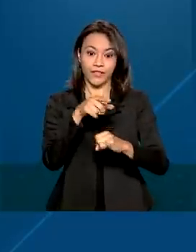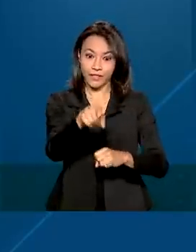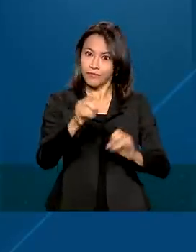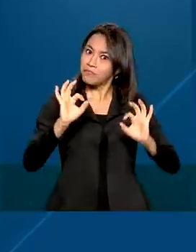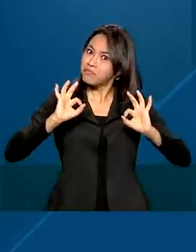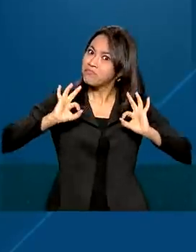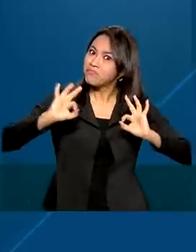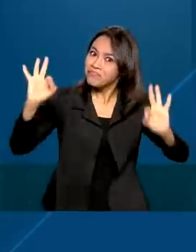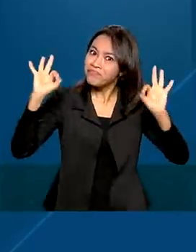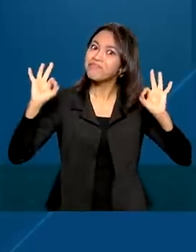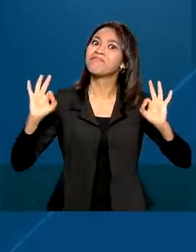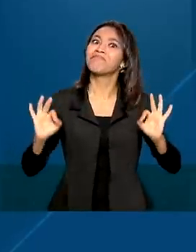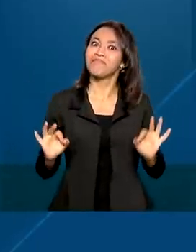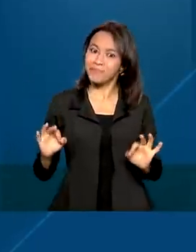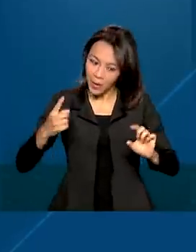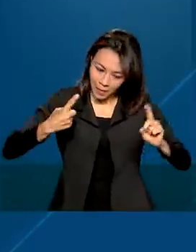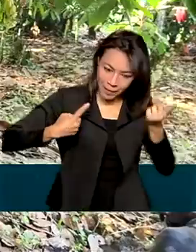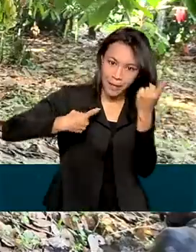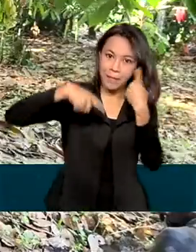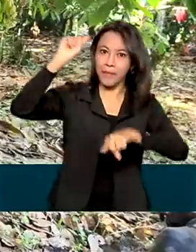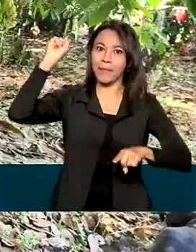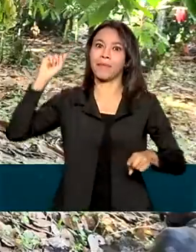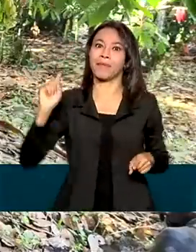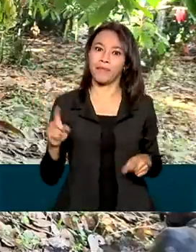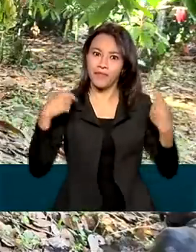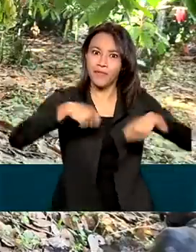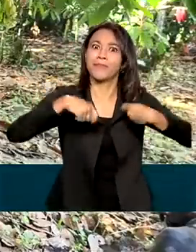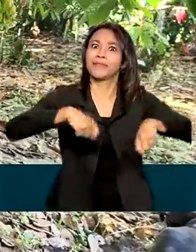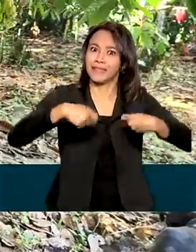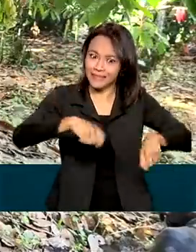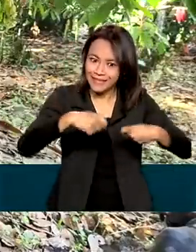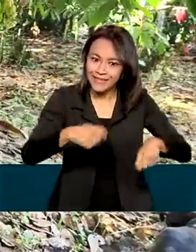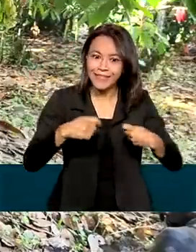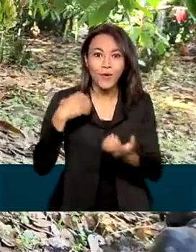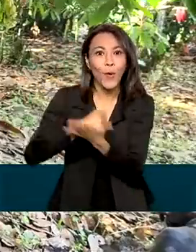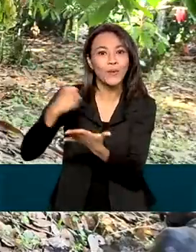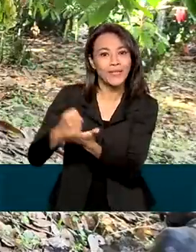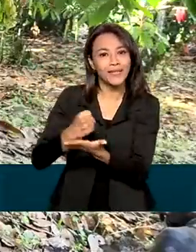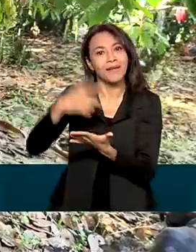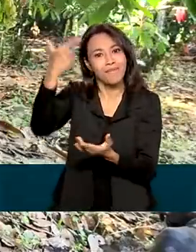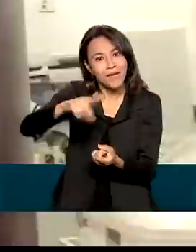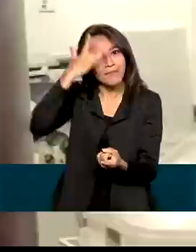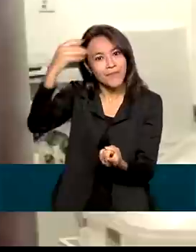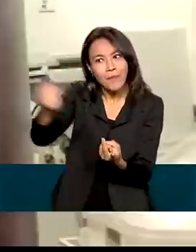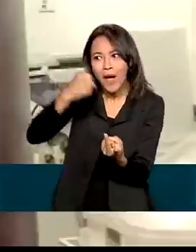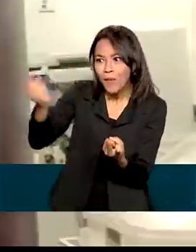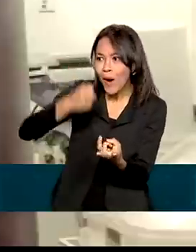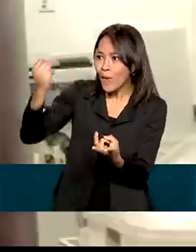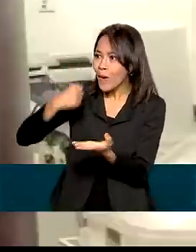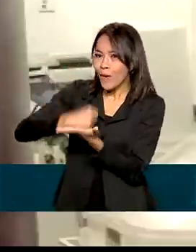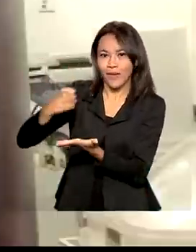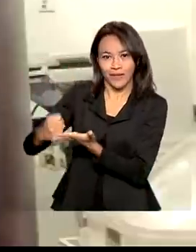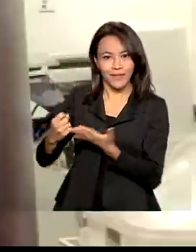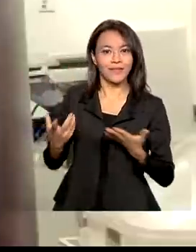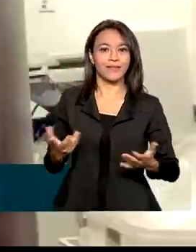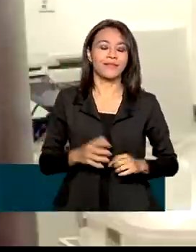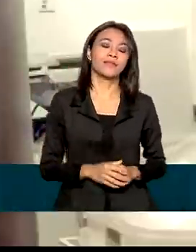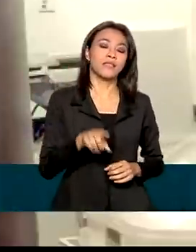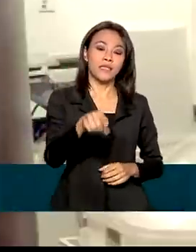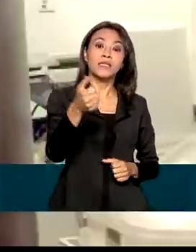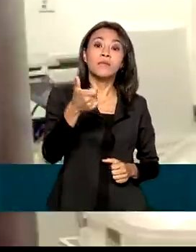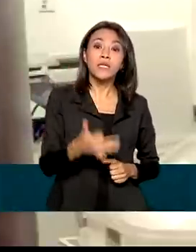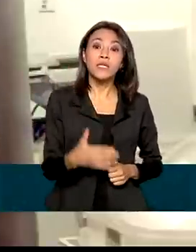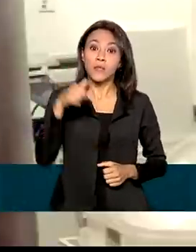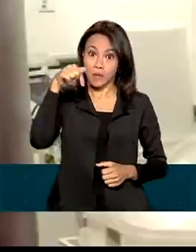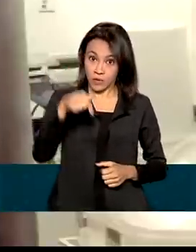certo que o negócio decolou e foi preciso até contratar mais gente. 2021 foi o ano que a gente conseguiu crescer